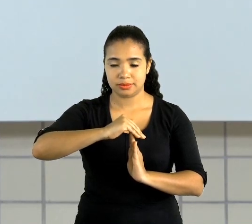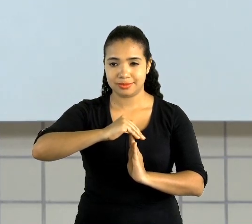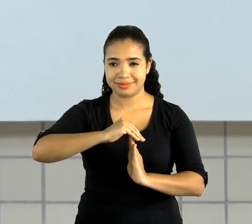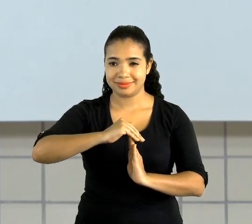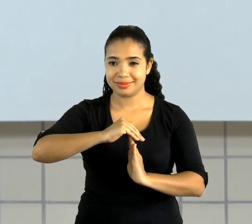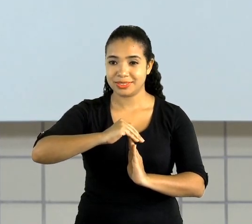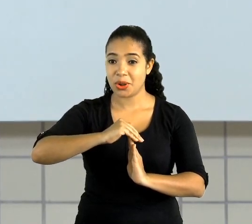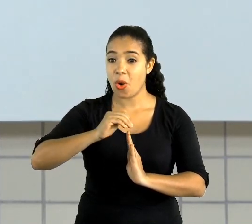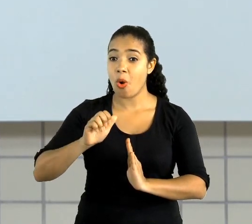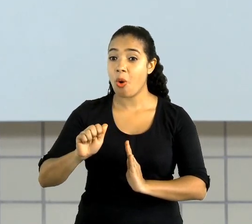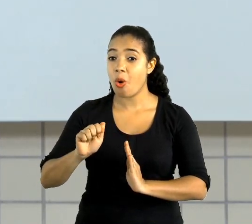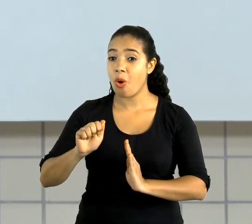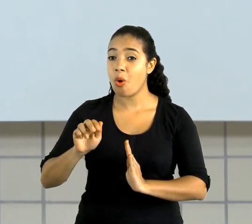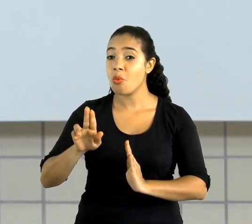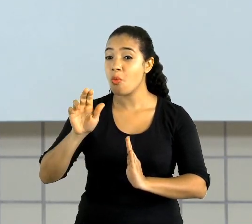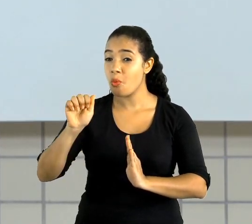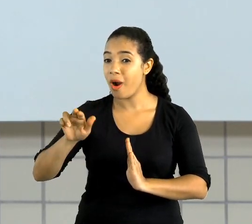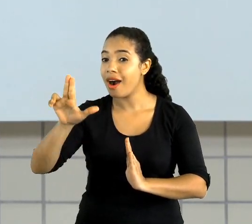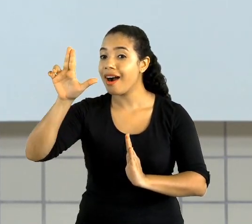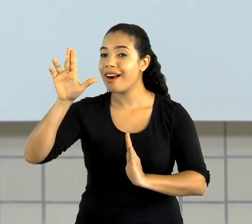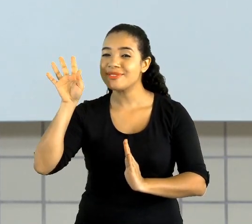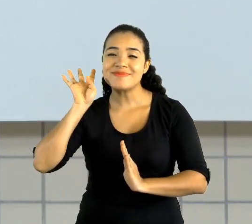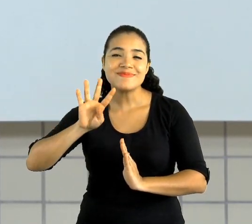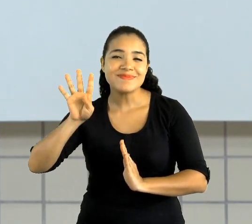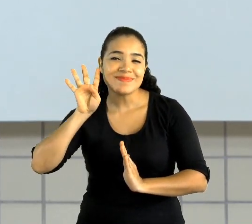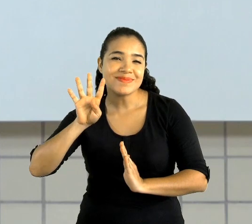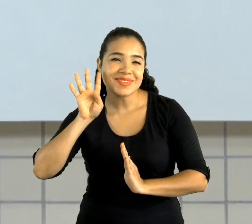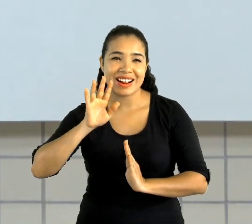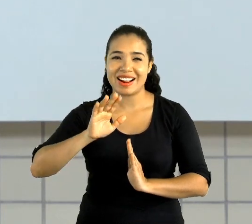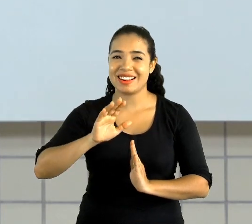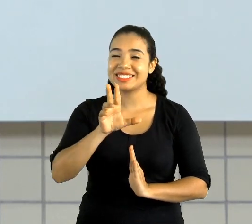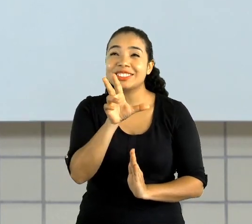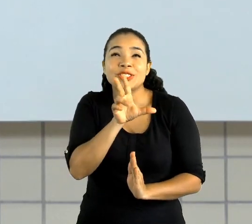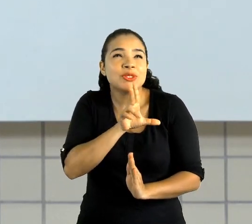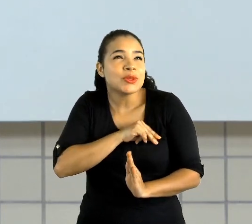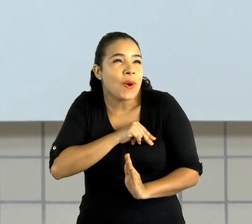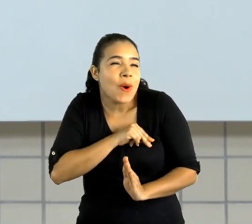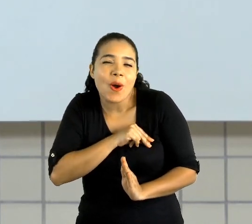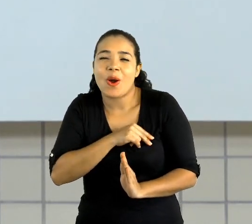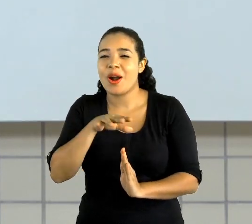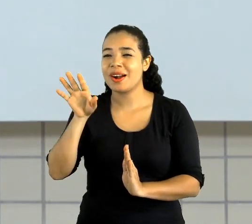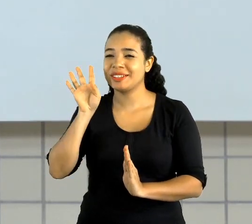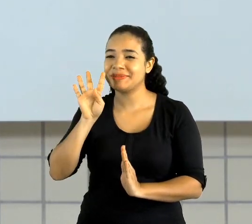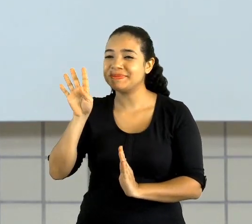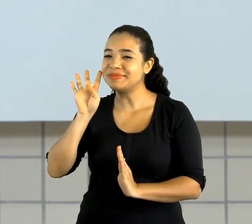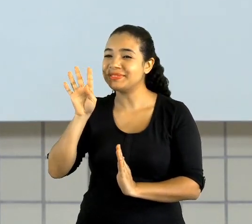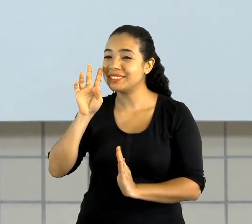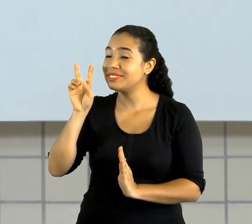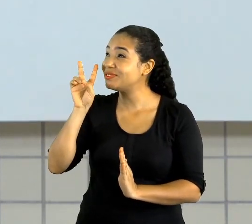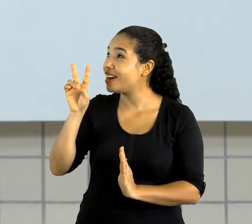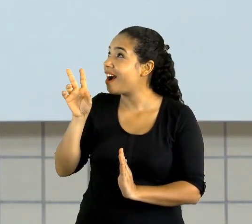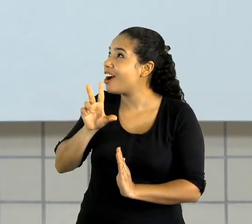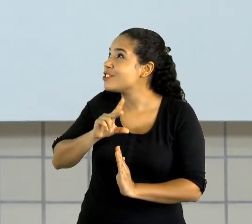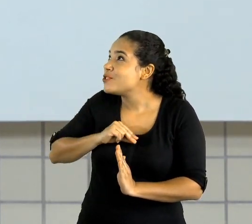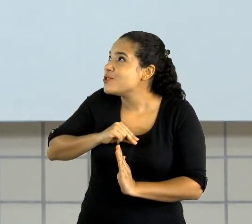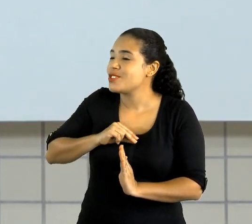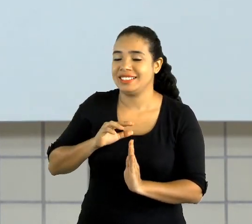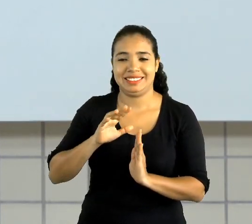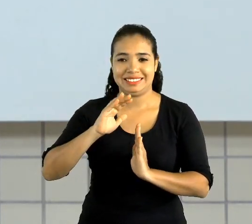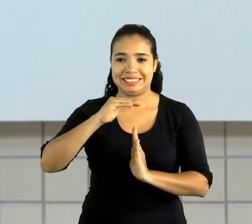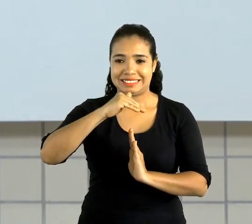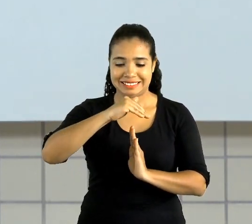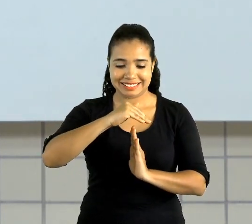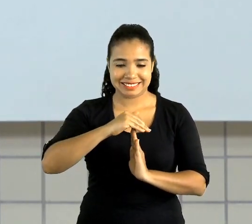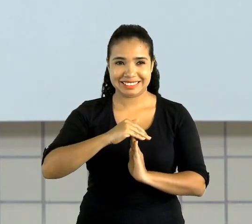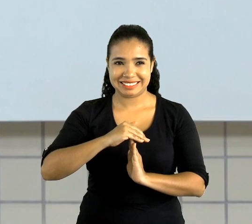Uau! Ficou muito legal. E para as portas e janelas, nós vamos desenhar.